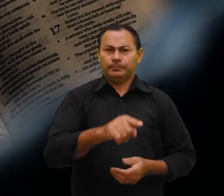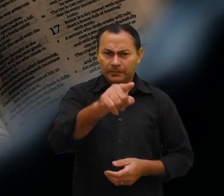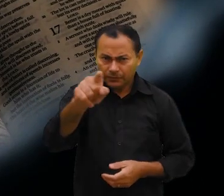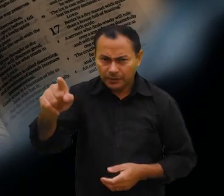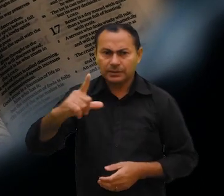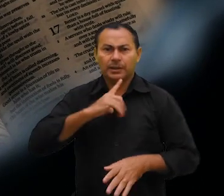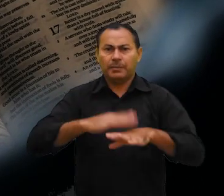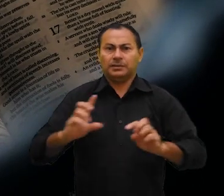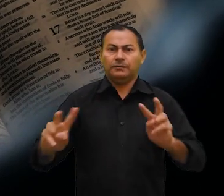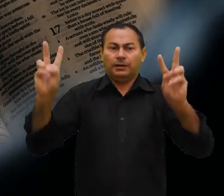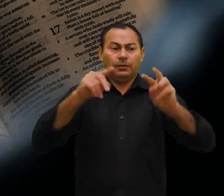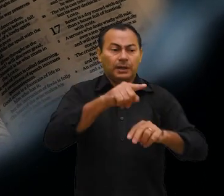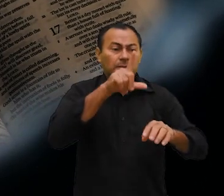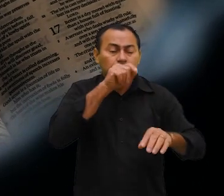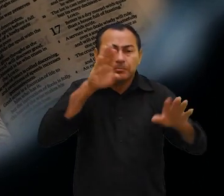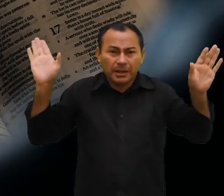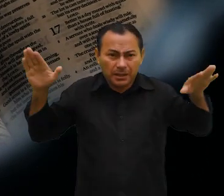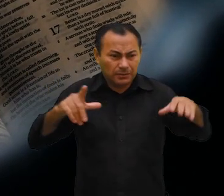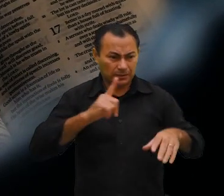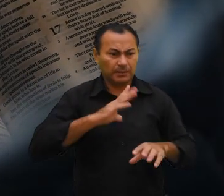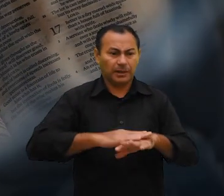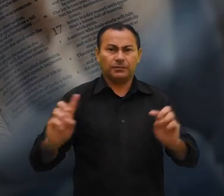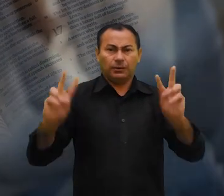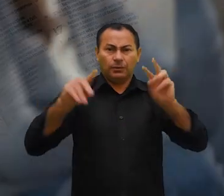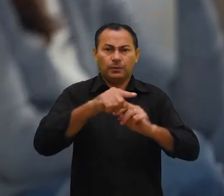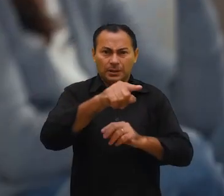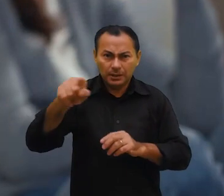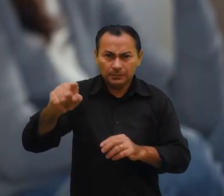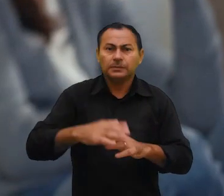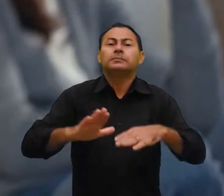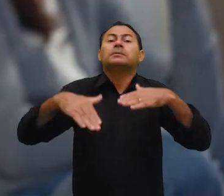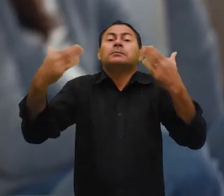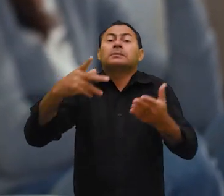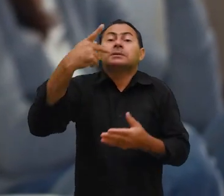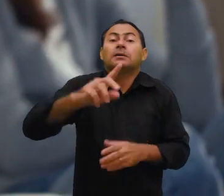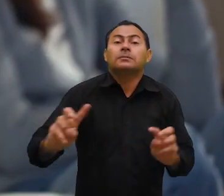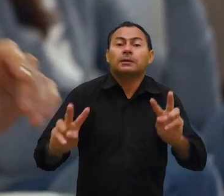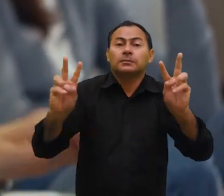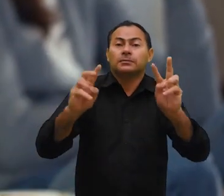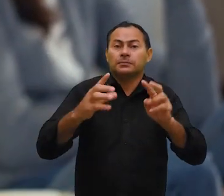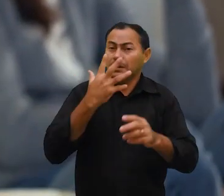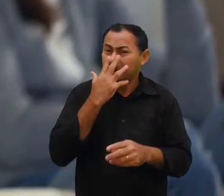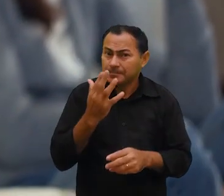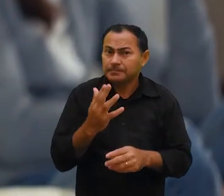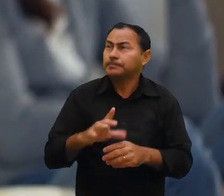Não têm vocês muito mais valor do que elas? Quais são os seus valores? Você não acha que, para